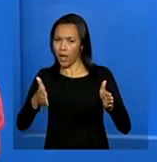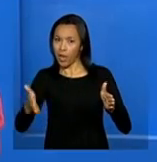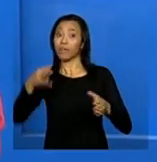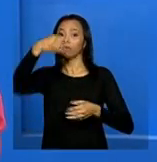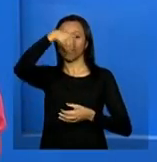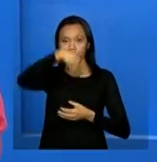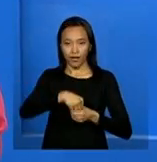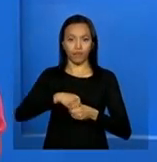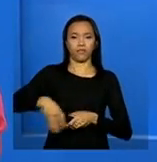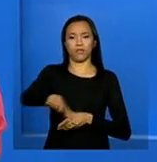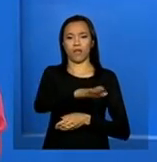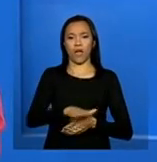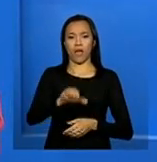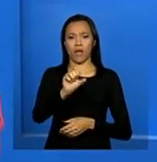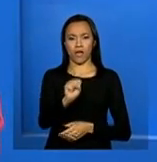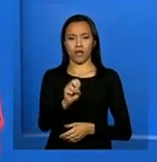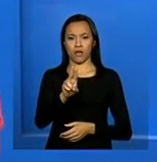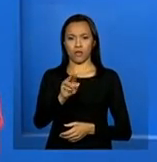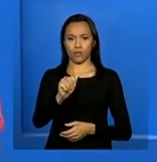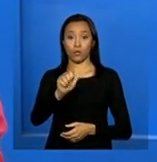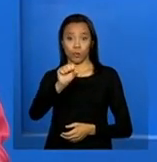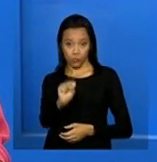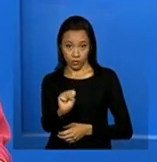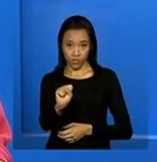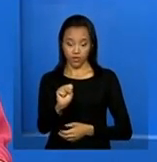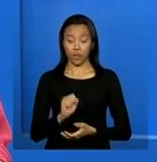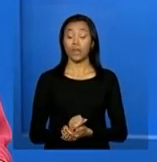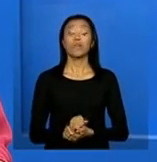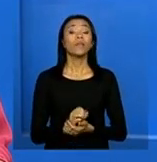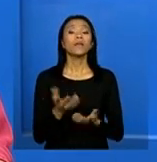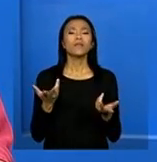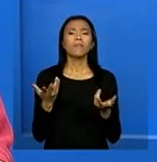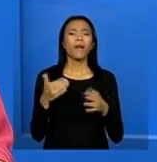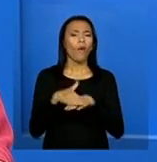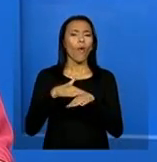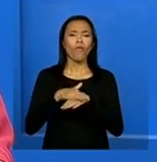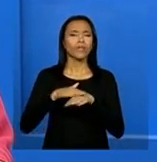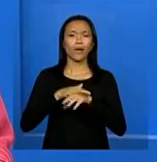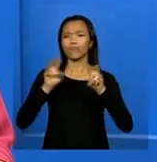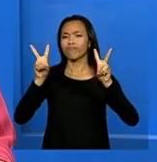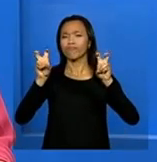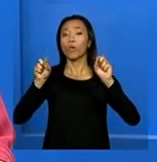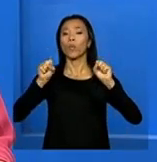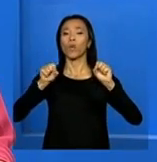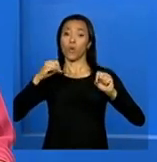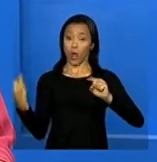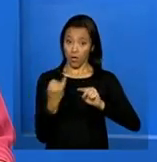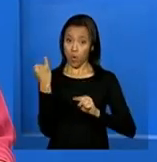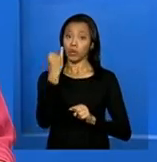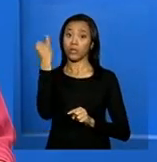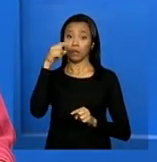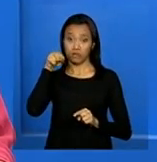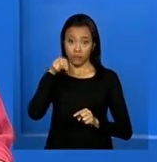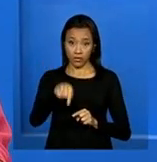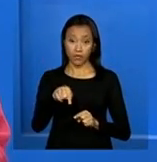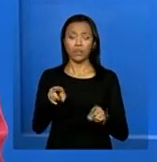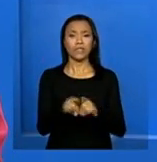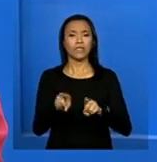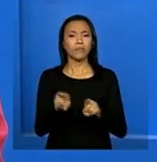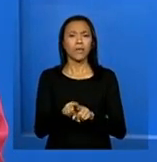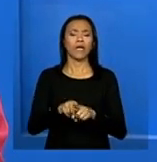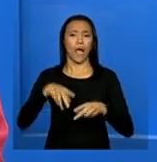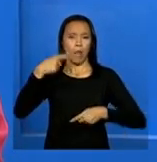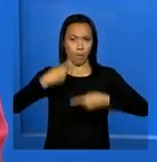Único de Assistência Social, o SUAS. E para falar sobre a importância do Censo Suas e a Política de